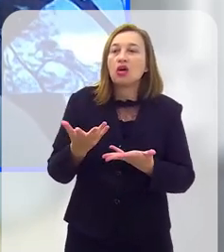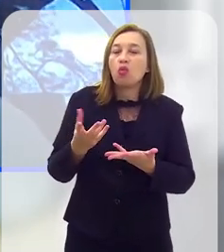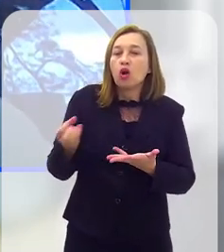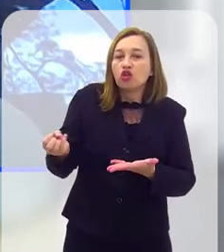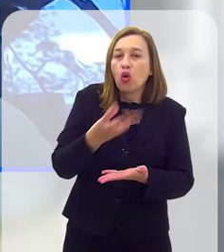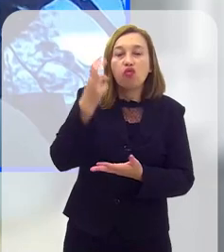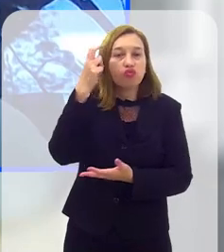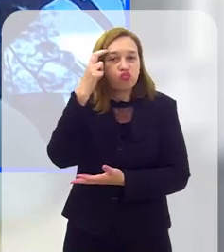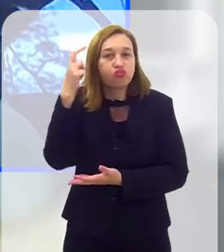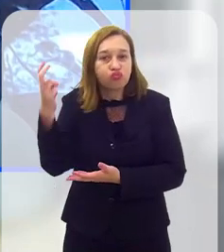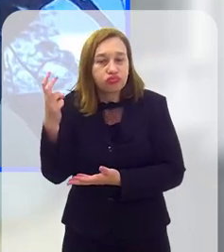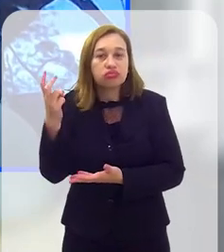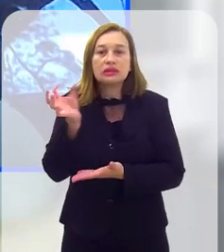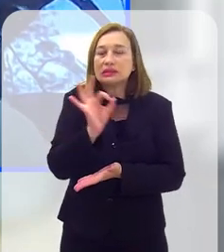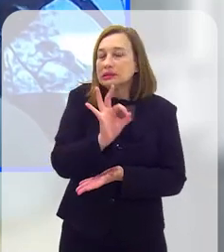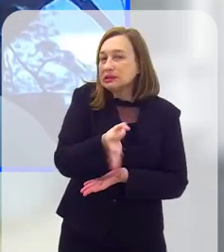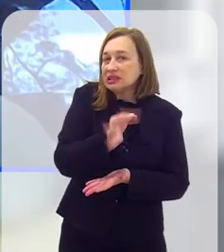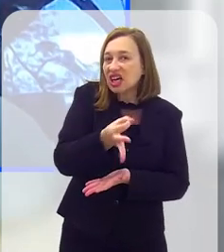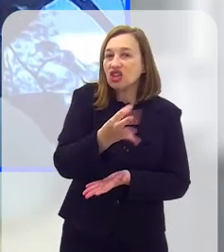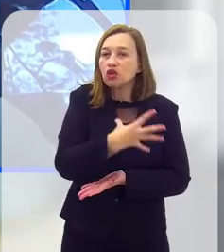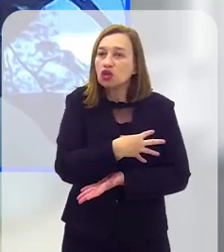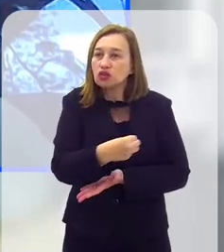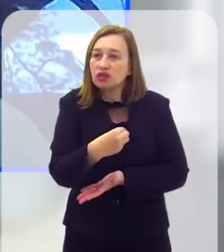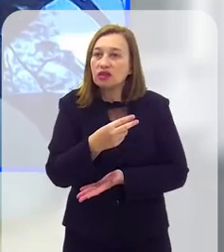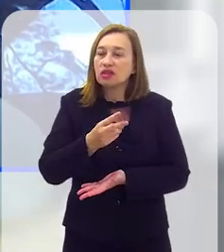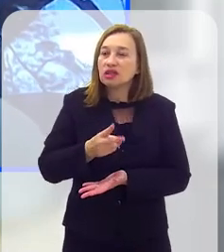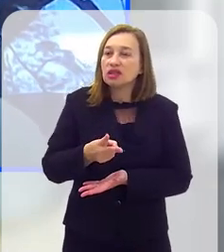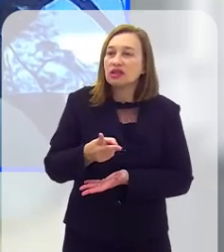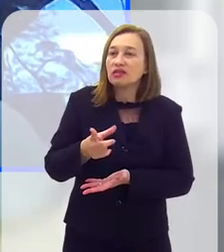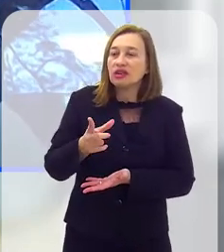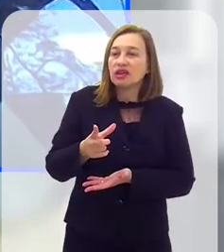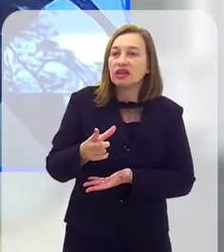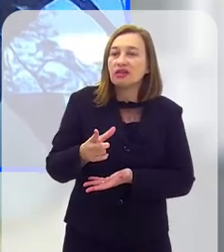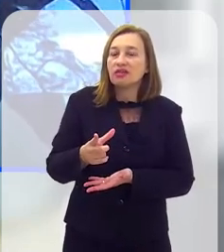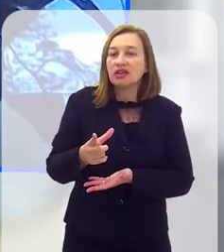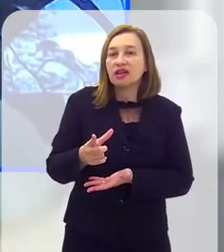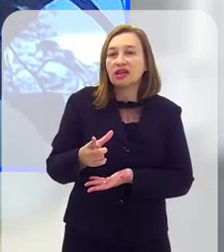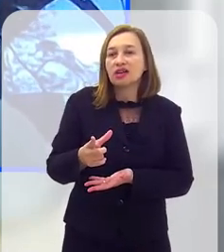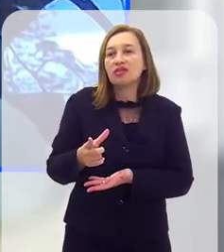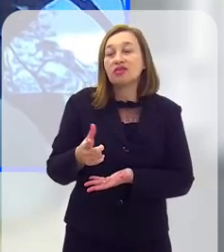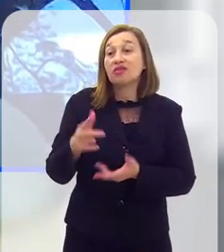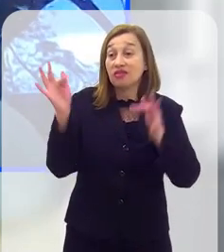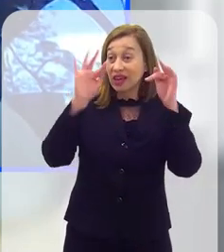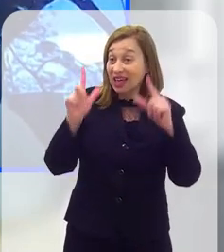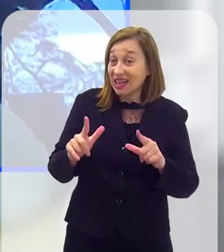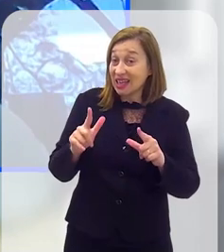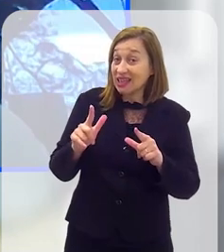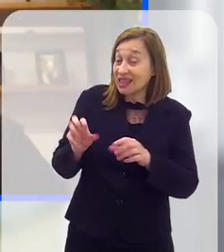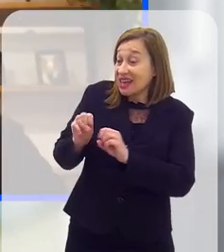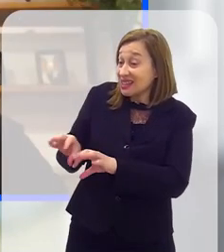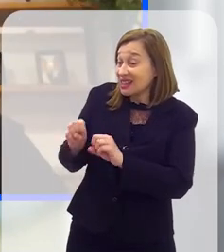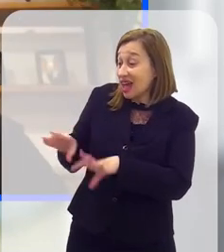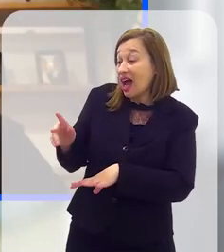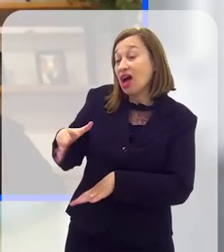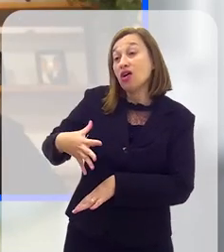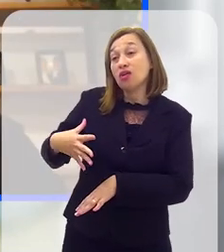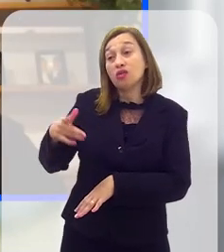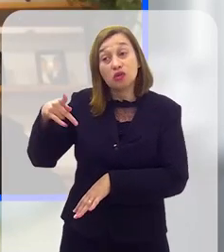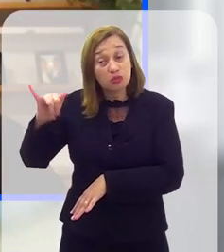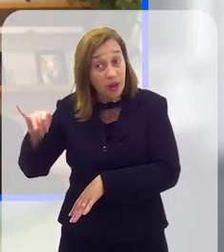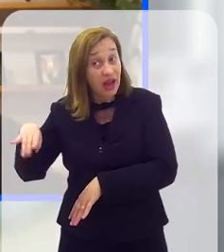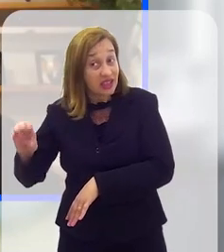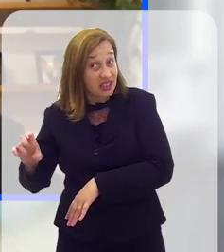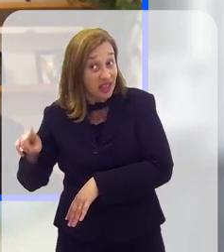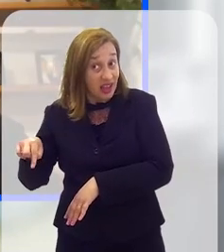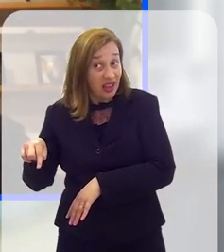construir uma nova cultura. de certa forma, os filhos se sentem confortáveis em constranger os pais. Eu também sou pai, tenho